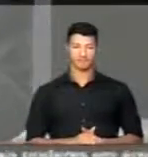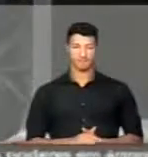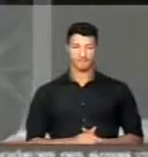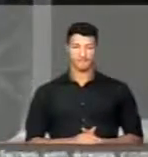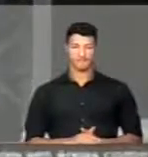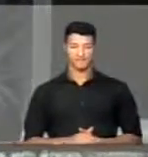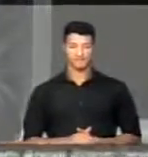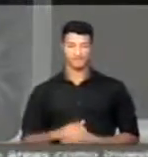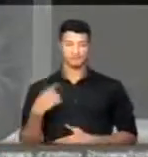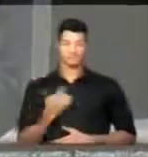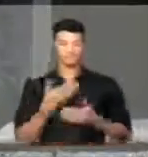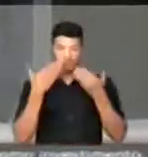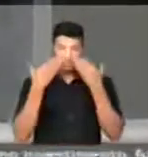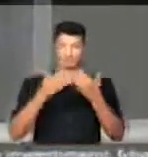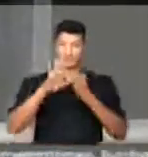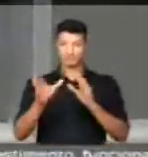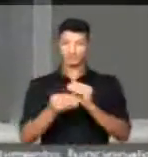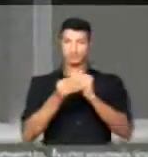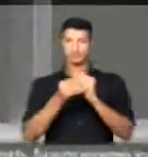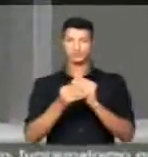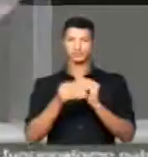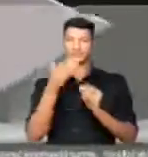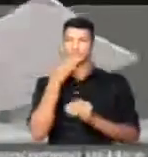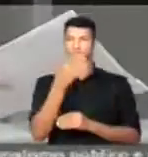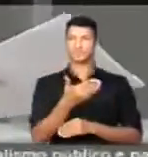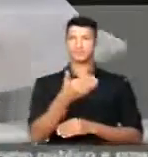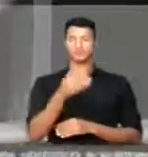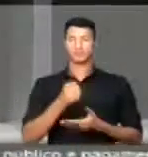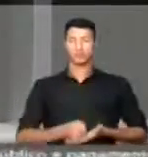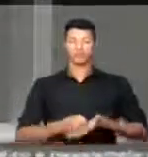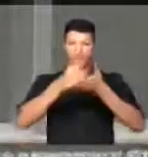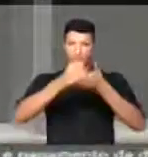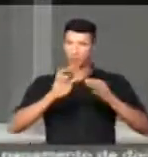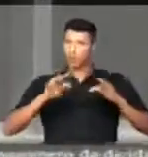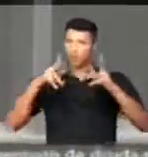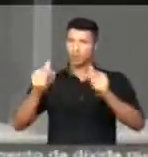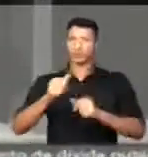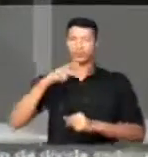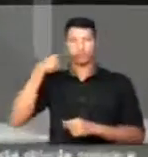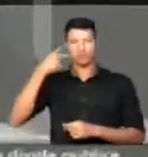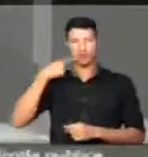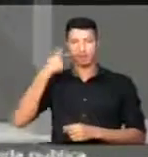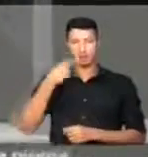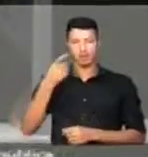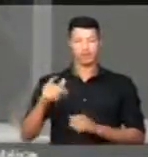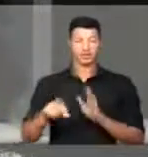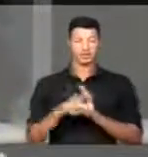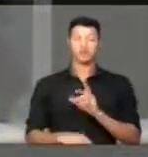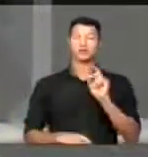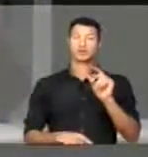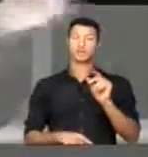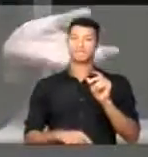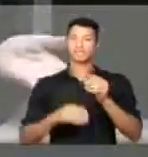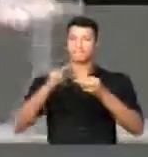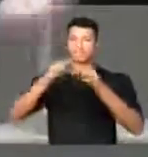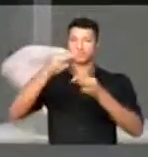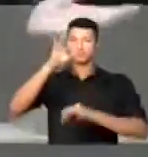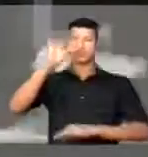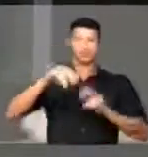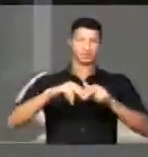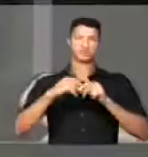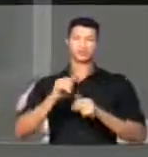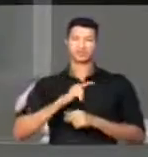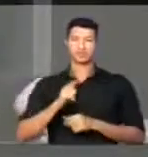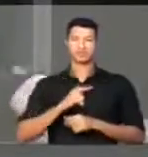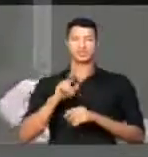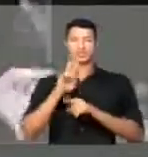apresentando essa emenda e pedimos o apoio de todos os parlamentares, que no discurso, pelo menos,